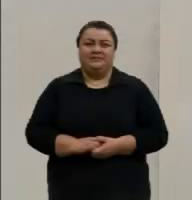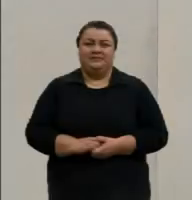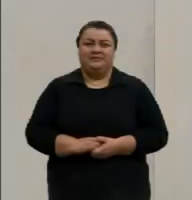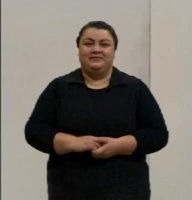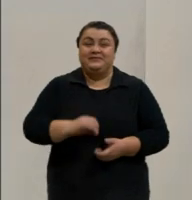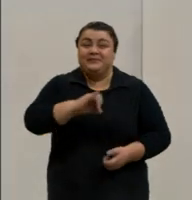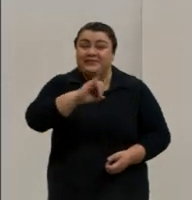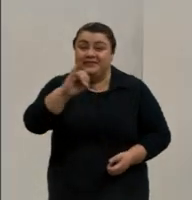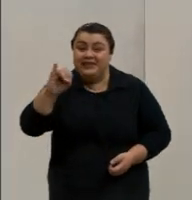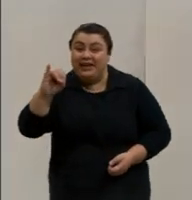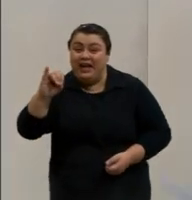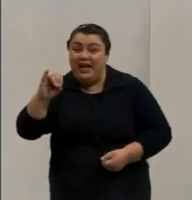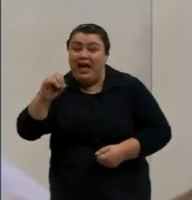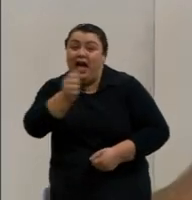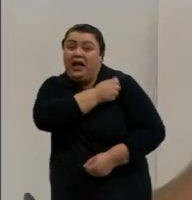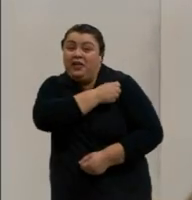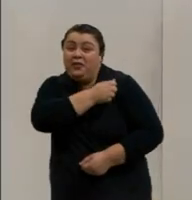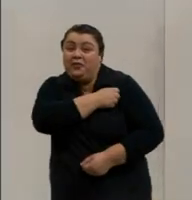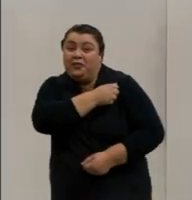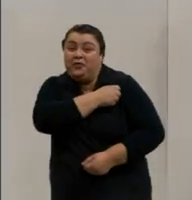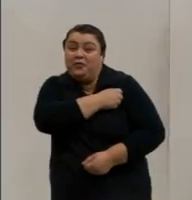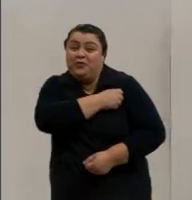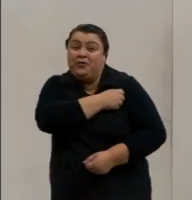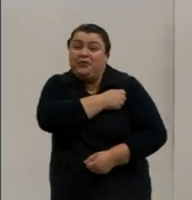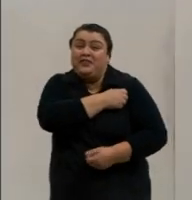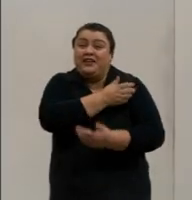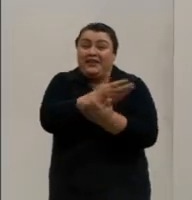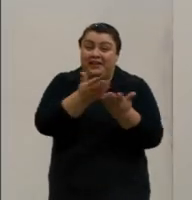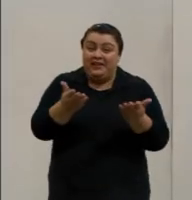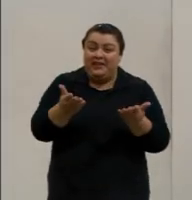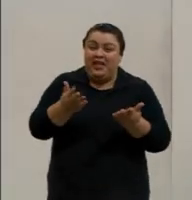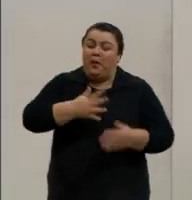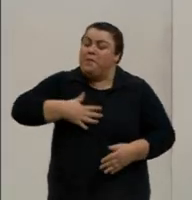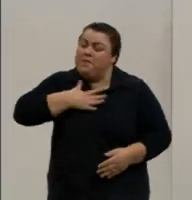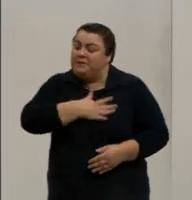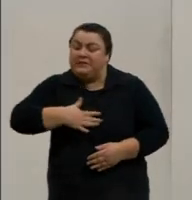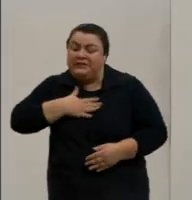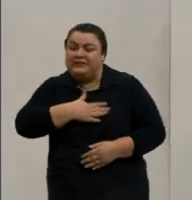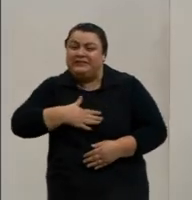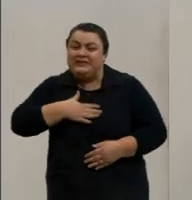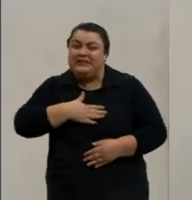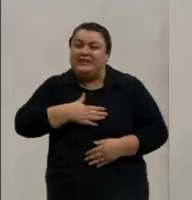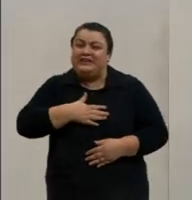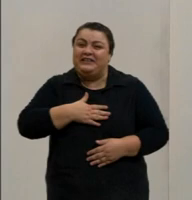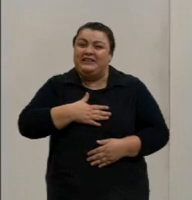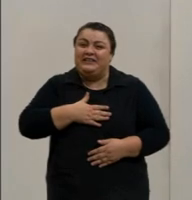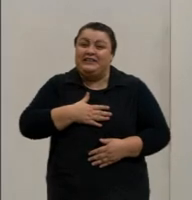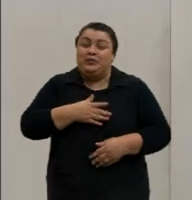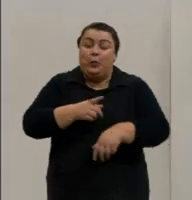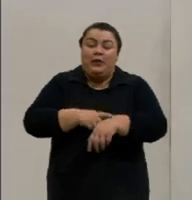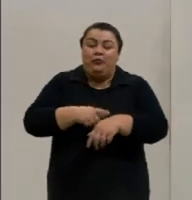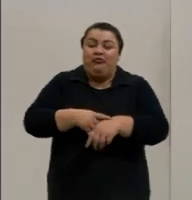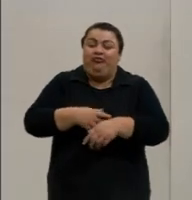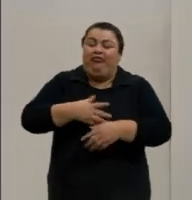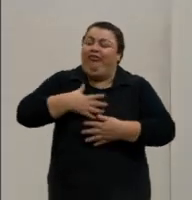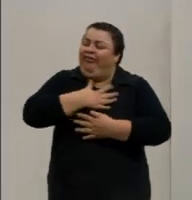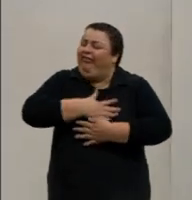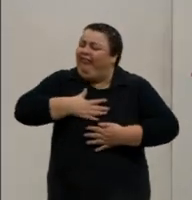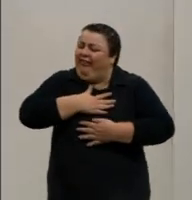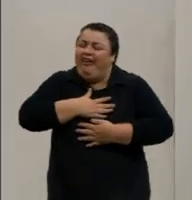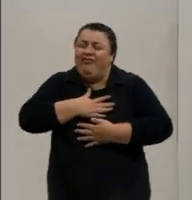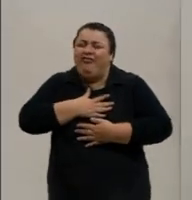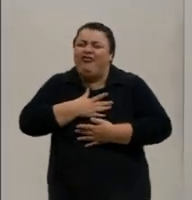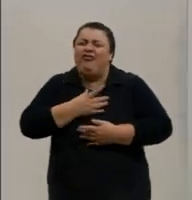Olá, queridos estudantes, queridas estudantes, é um prazer, é um privilégio, é momento de alegria nos